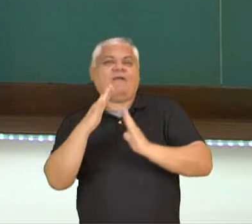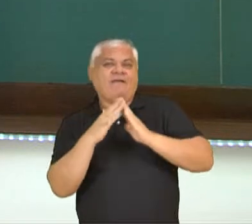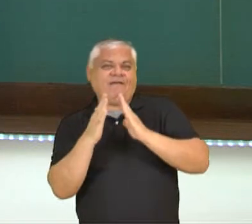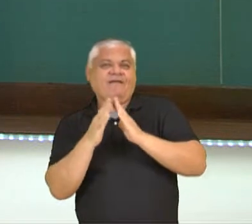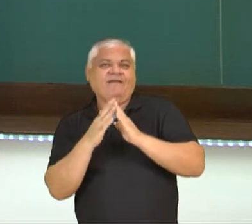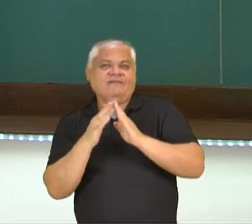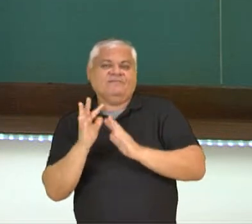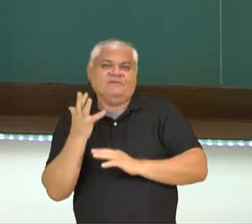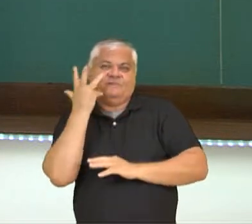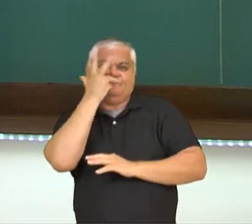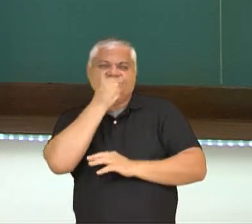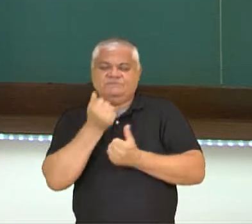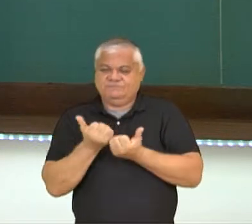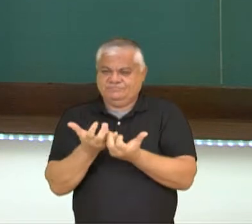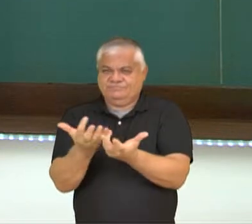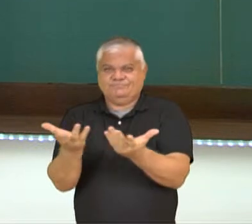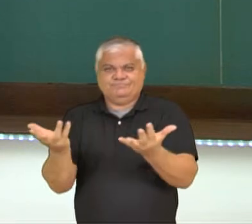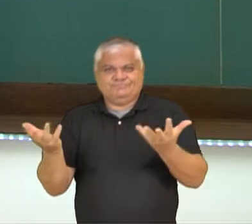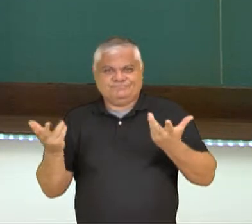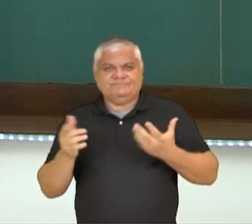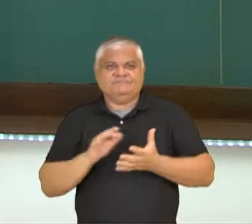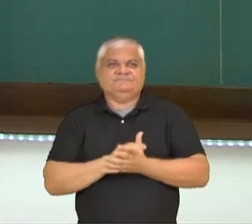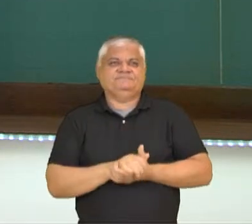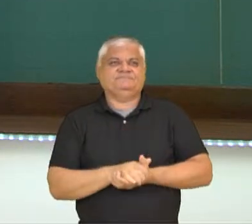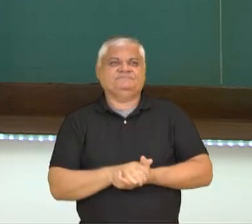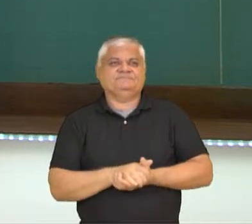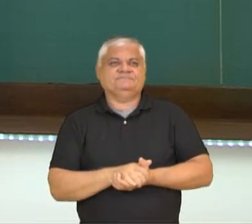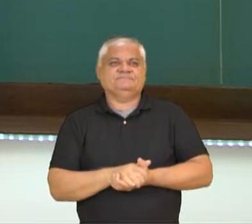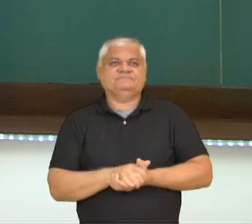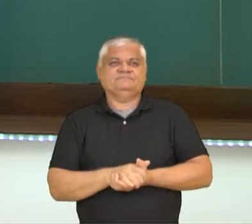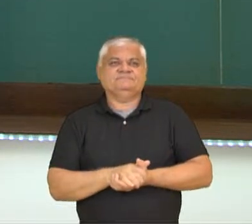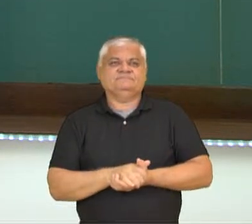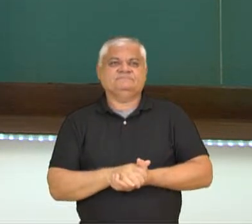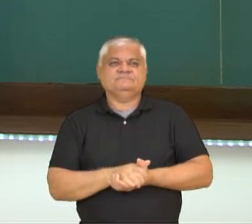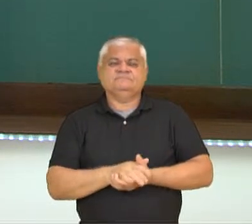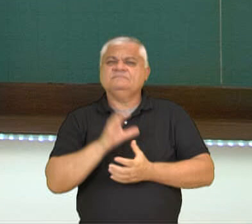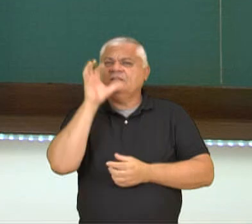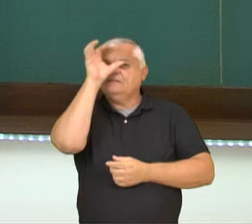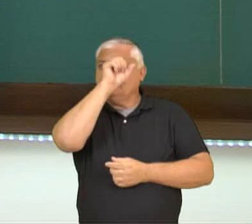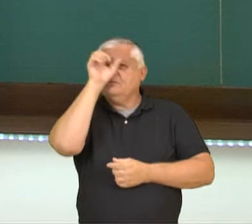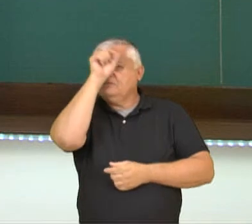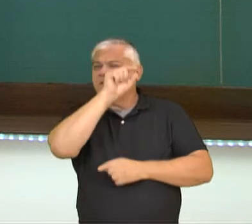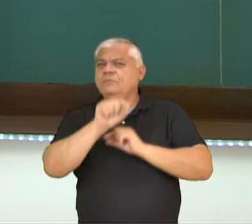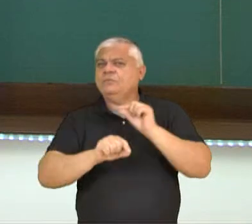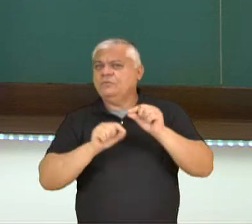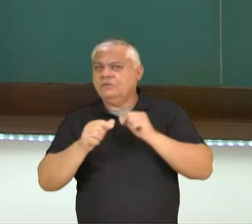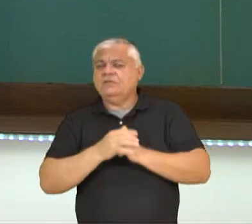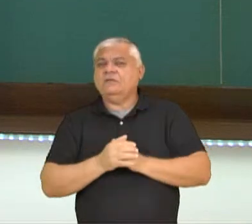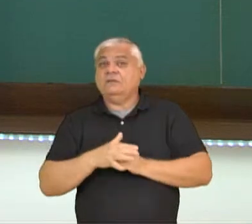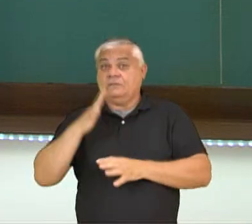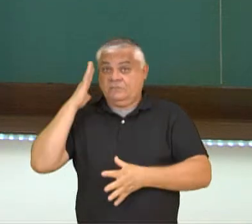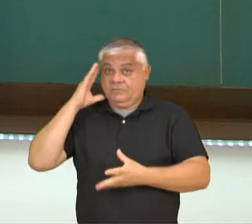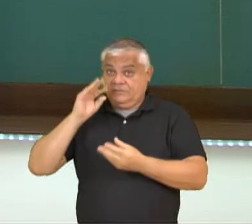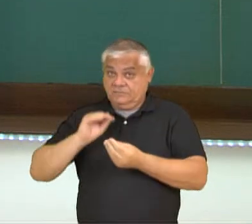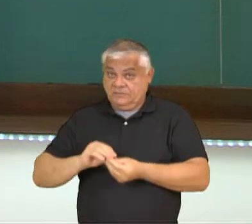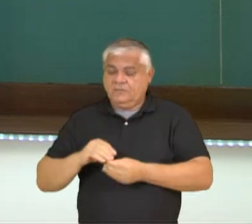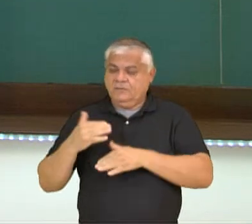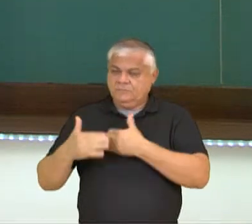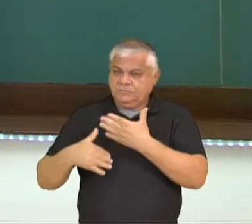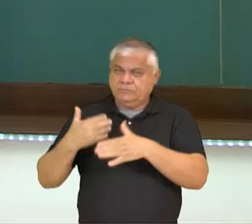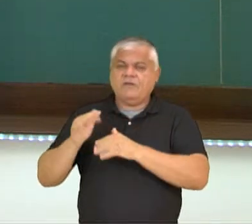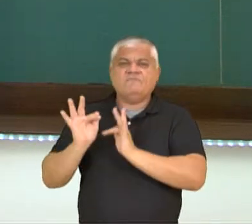ter um jardim mais belo e mais saudável. Certo? Então, o que nós vimos na aula de hoje? Compreendemos os processos